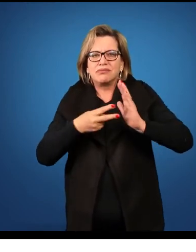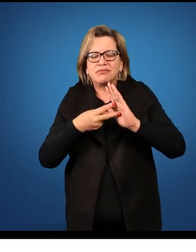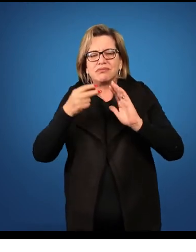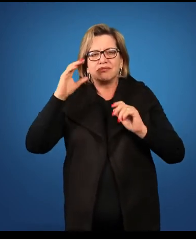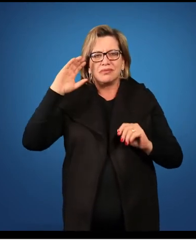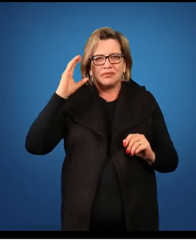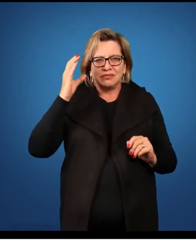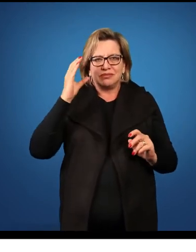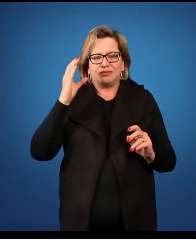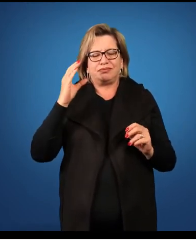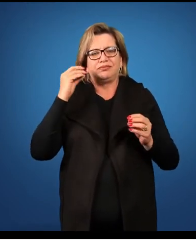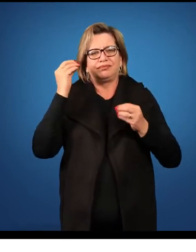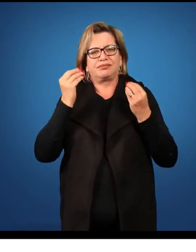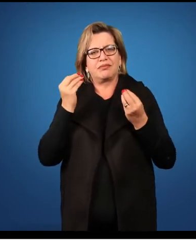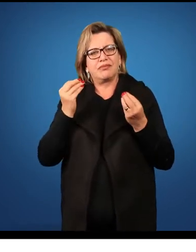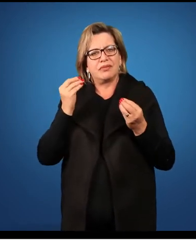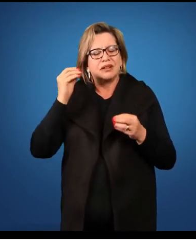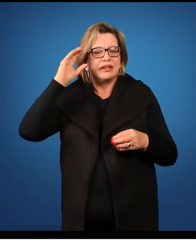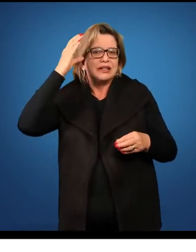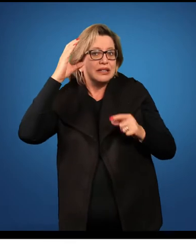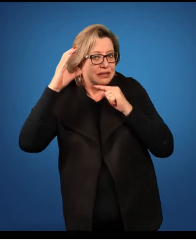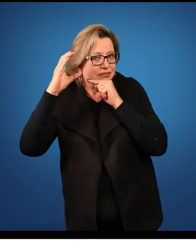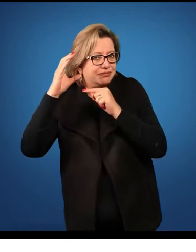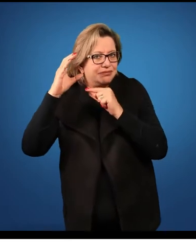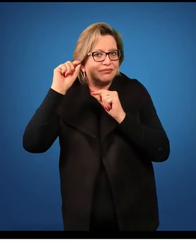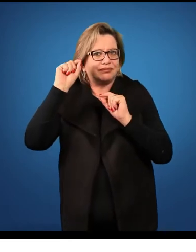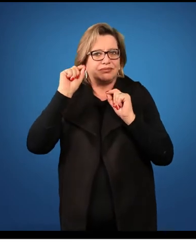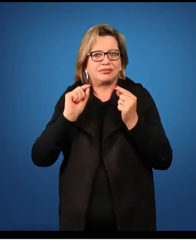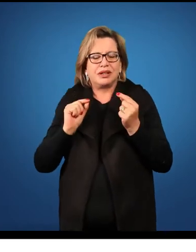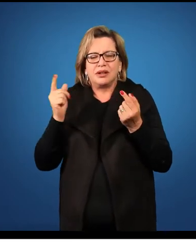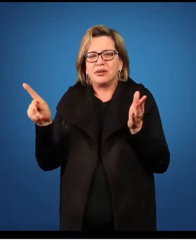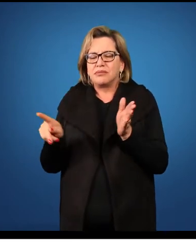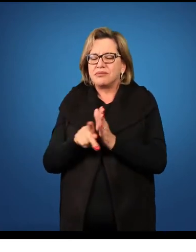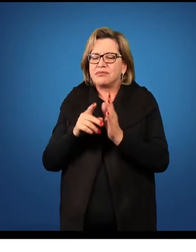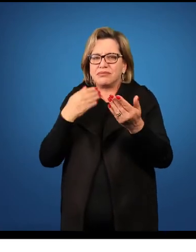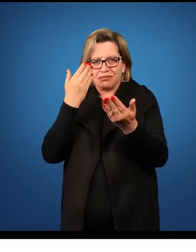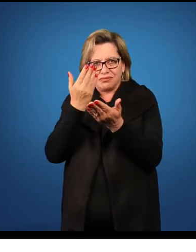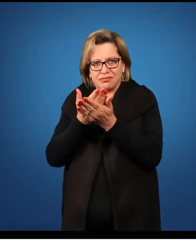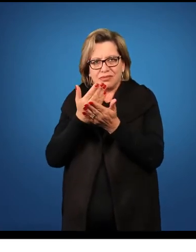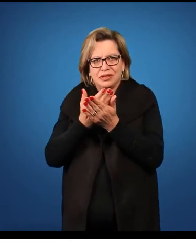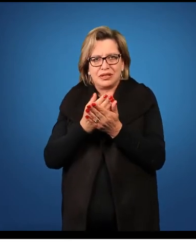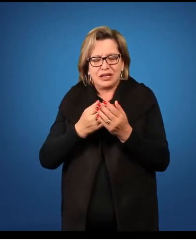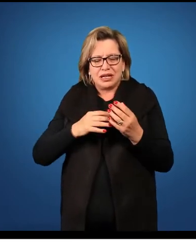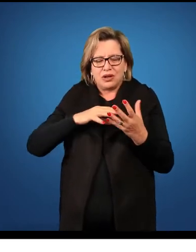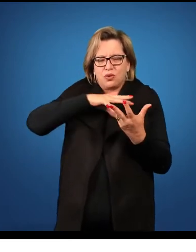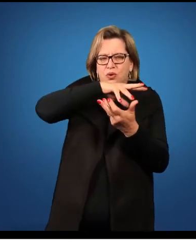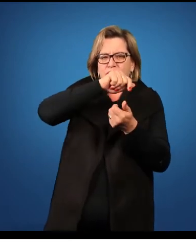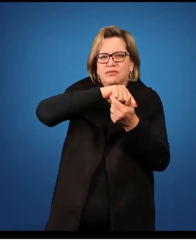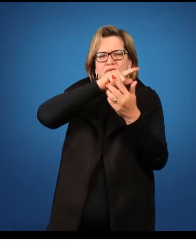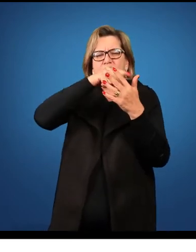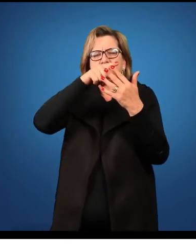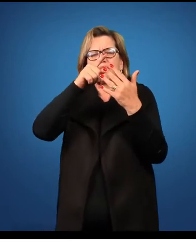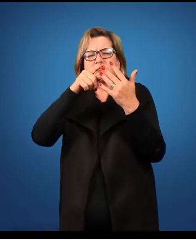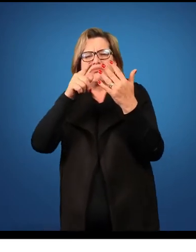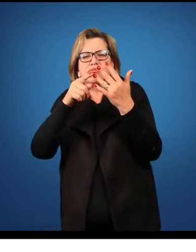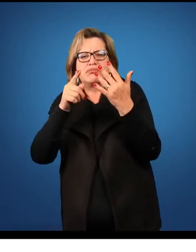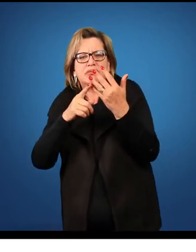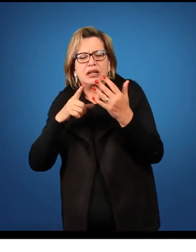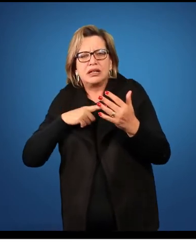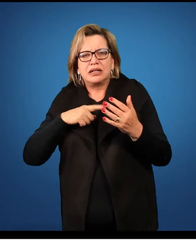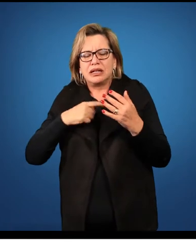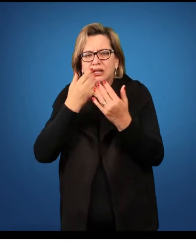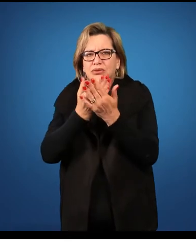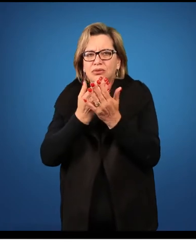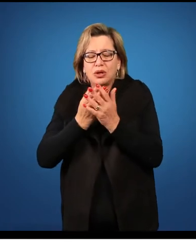o que seria a visão de ciência? A ciência, nesse caso, como objeto de estudo, ela tem um universo. Então, a ciência, ela estuda